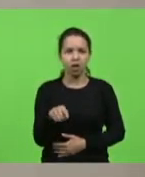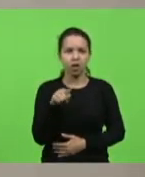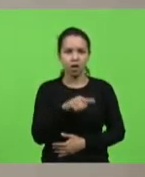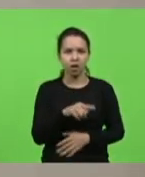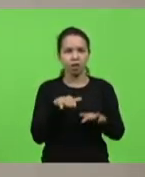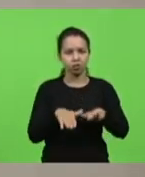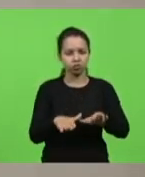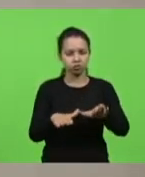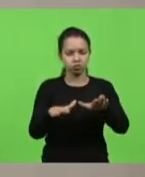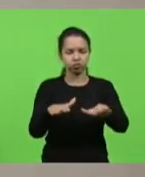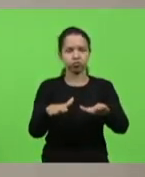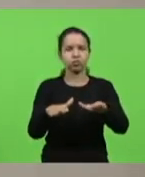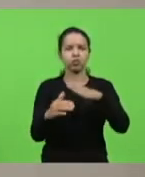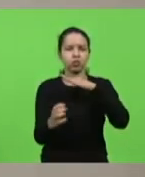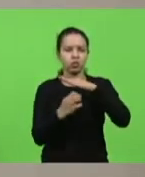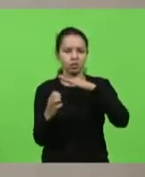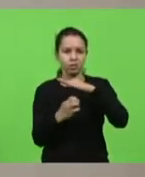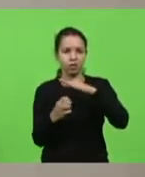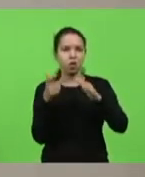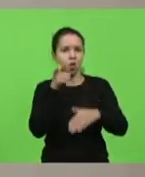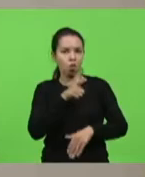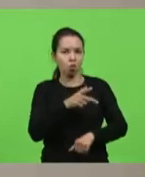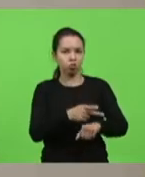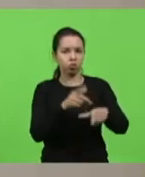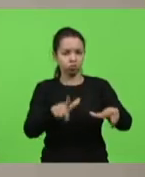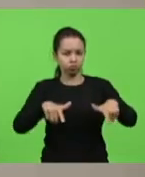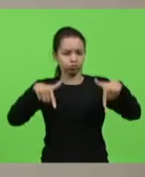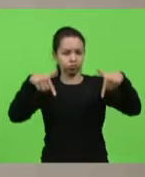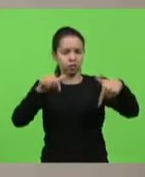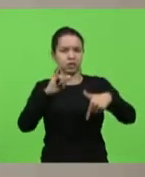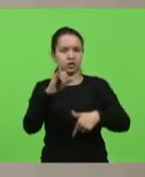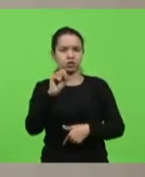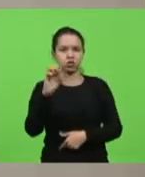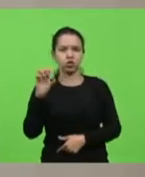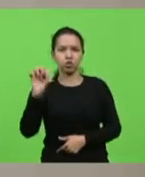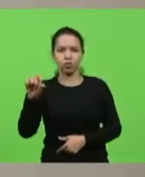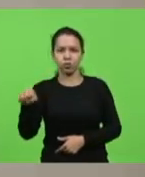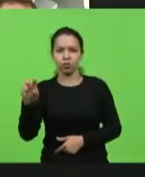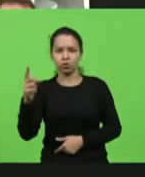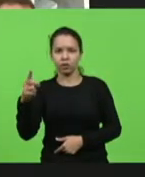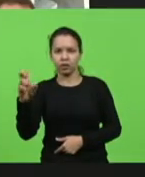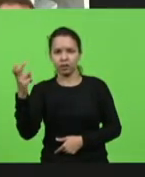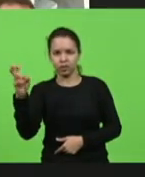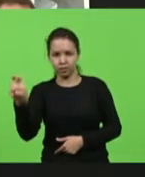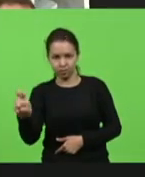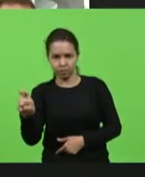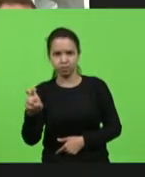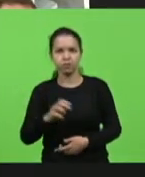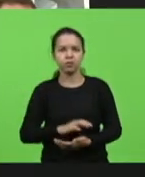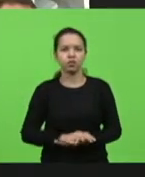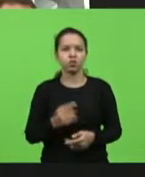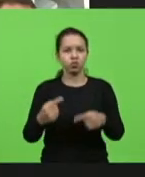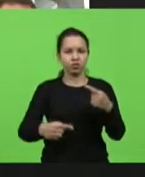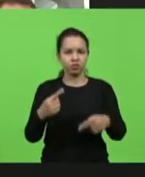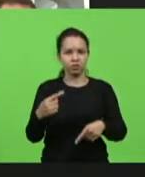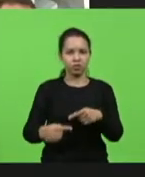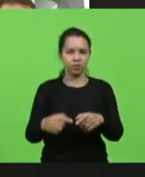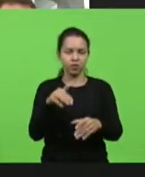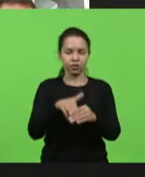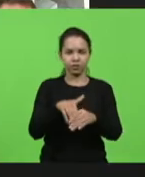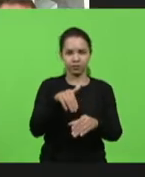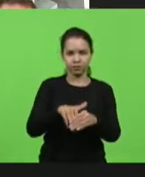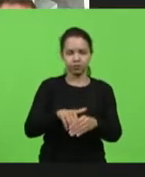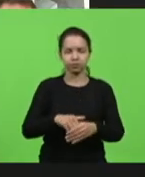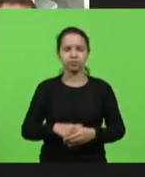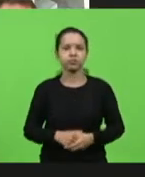pela conquista da certificação de ISO 9001-2015, em discussão. Não havendo quem queira discutir, em votação, deputados que